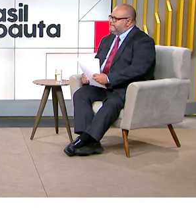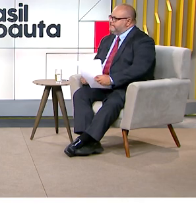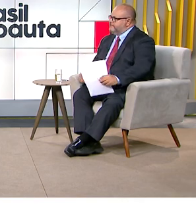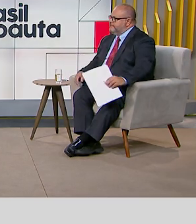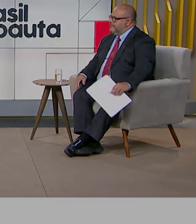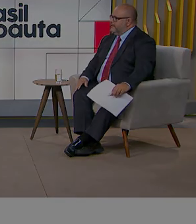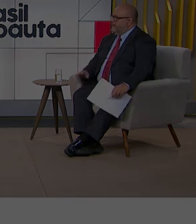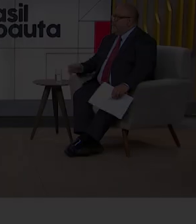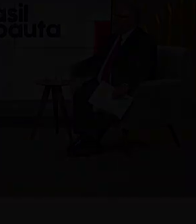Legenda Legenda